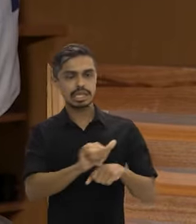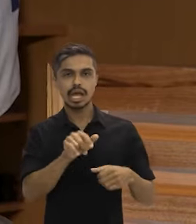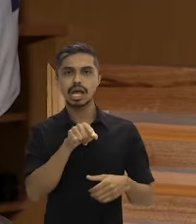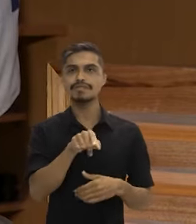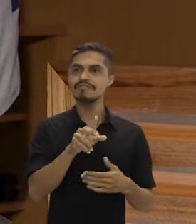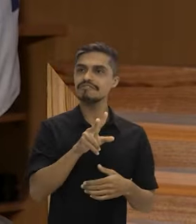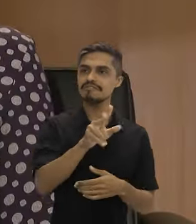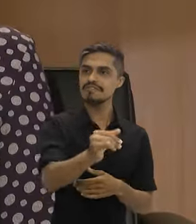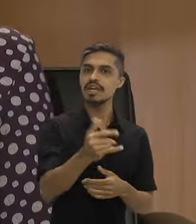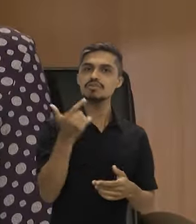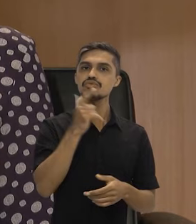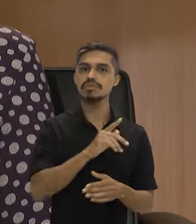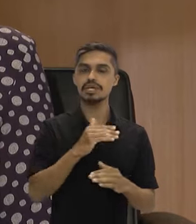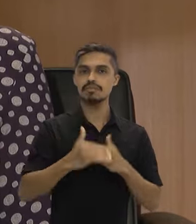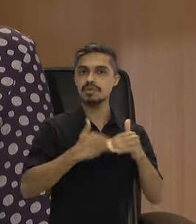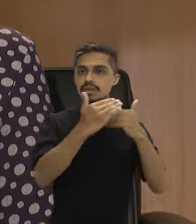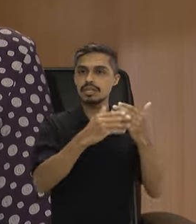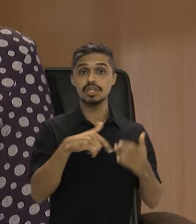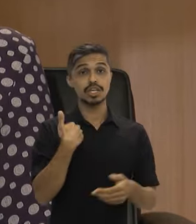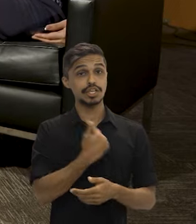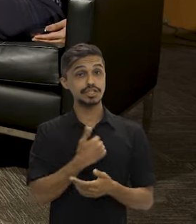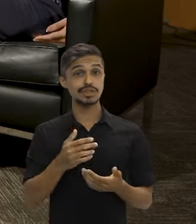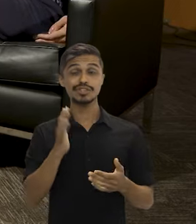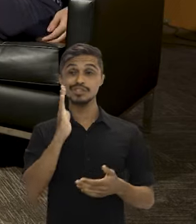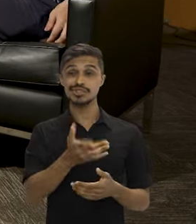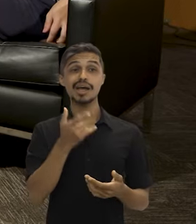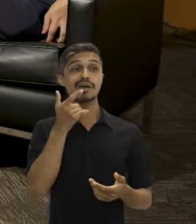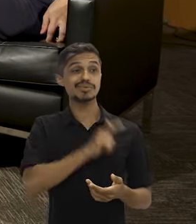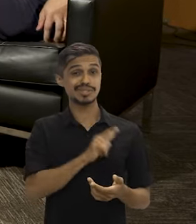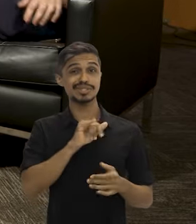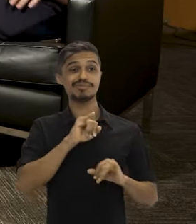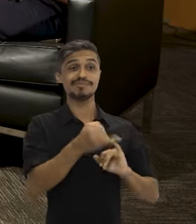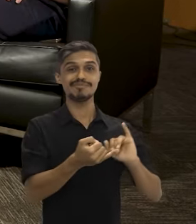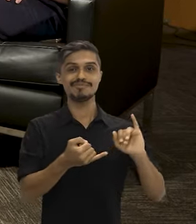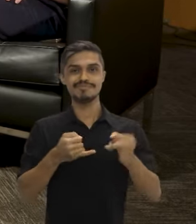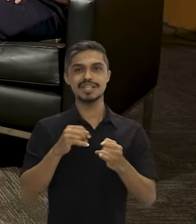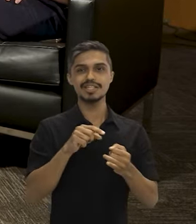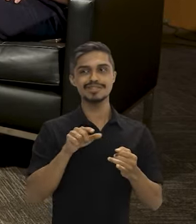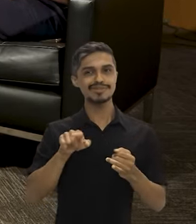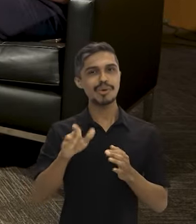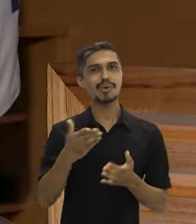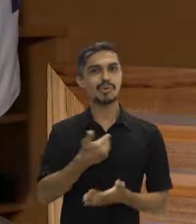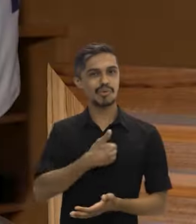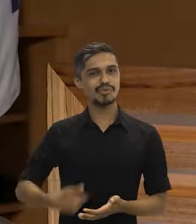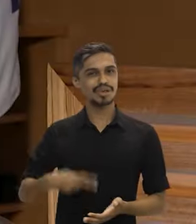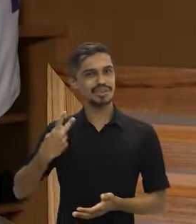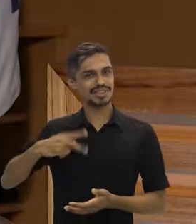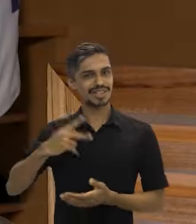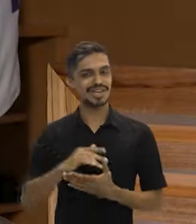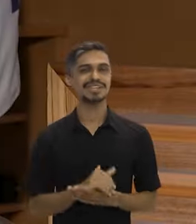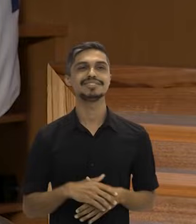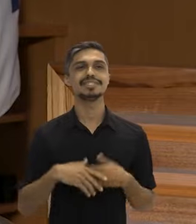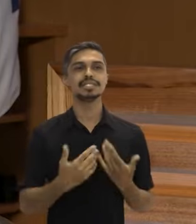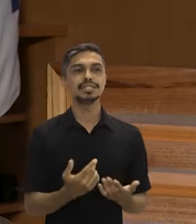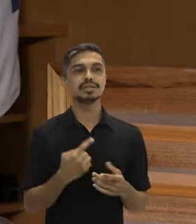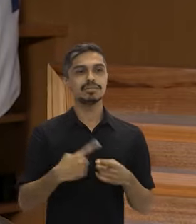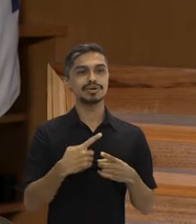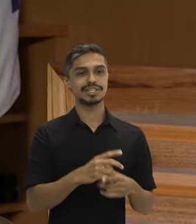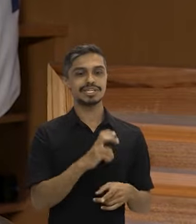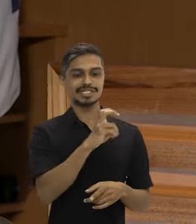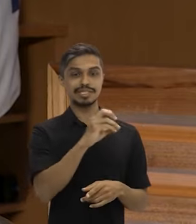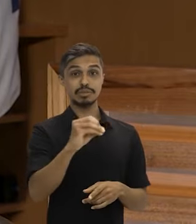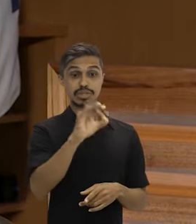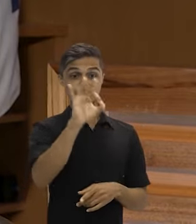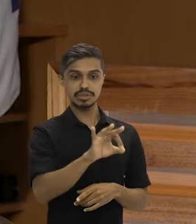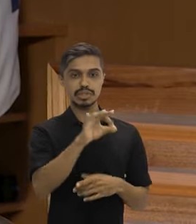estratégia ia dar certo. E nós estamos já recolhendo os frutos dessa ação do governo do presidente Lula, a redução de 50% do